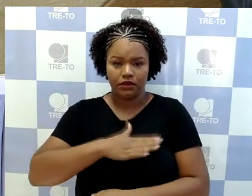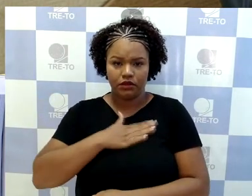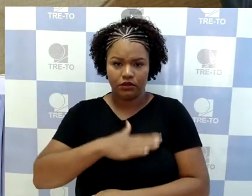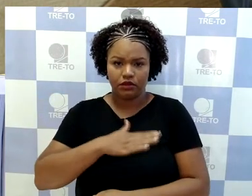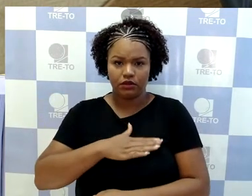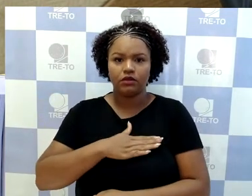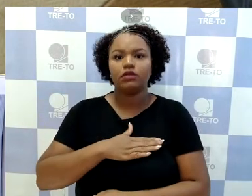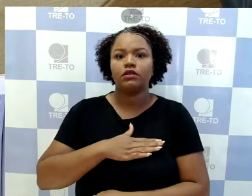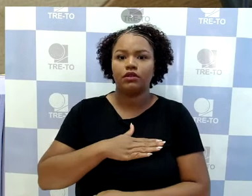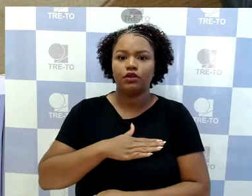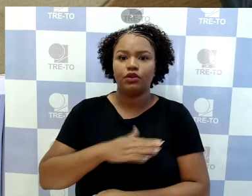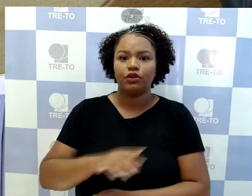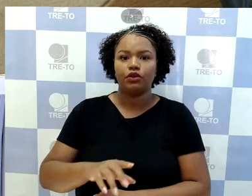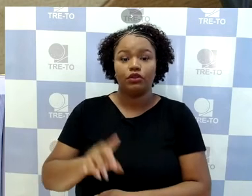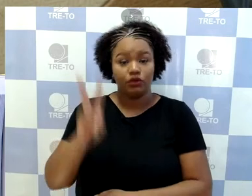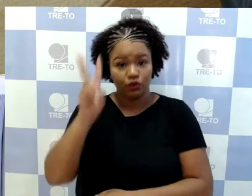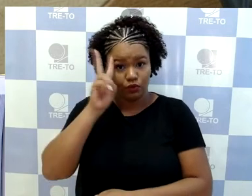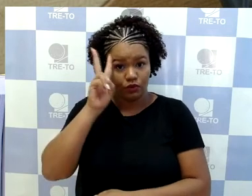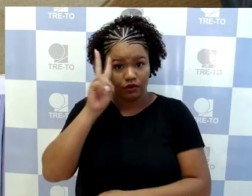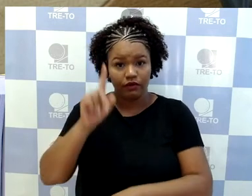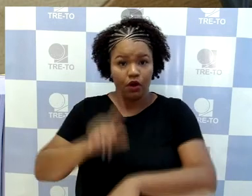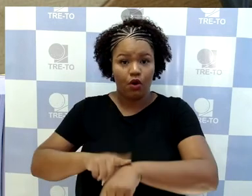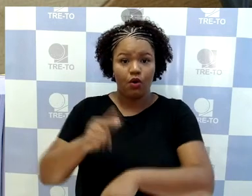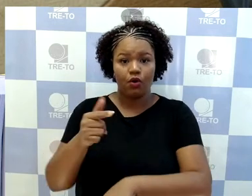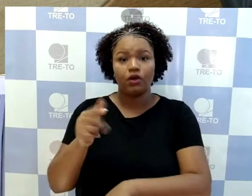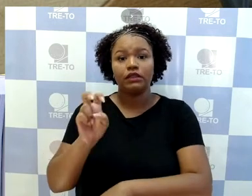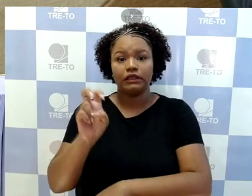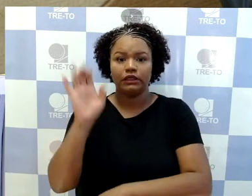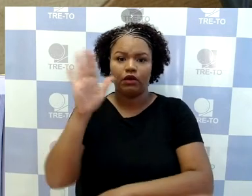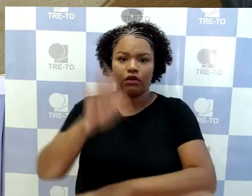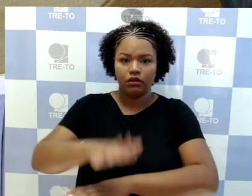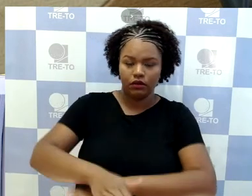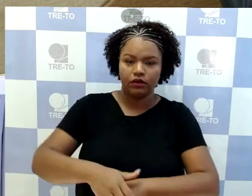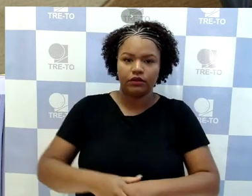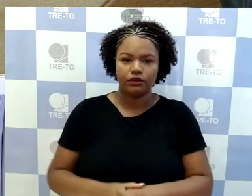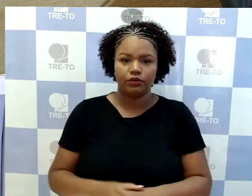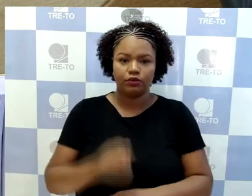perfeito. Então, item 2 é tirado de julgamento.